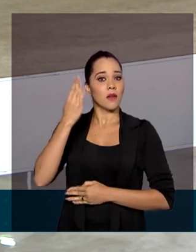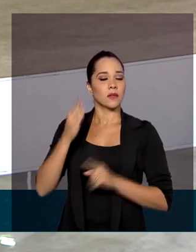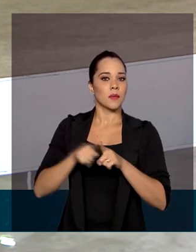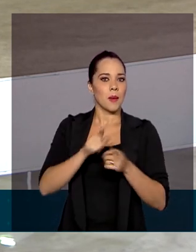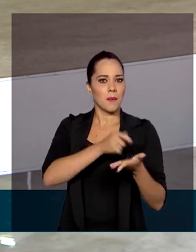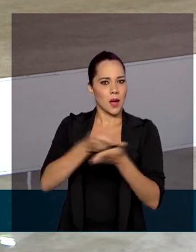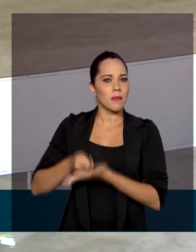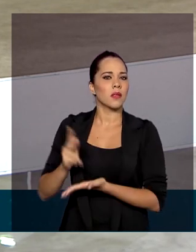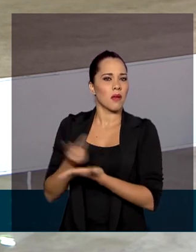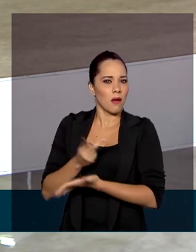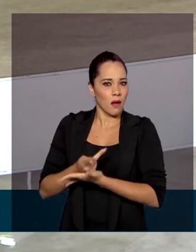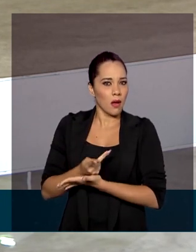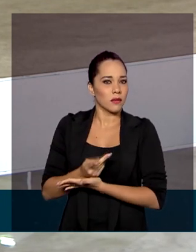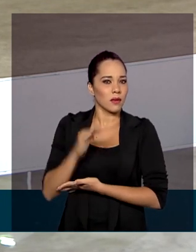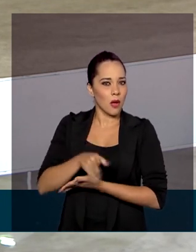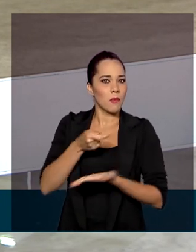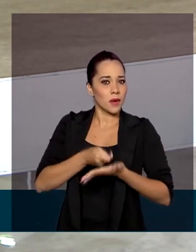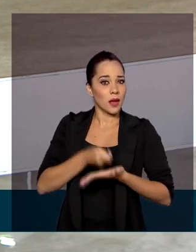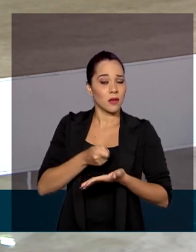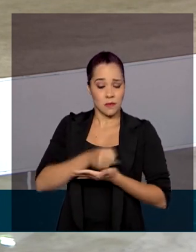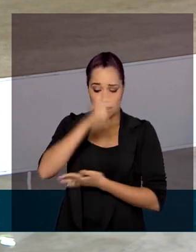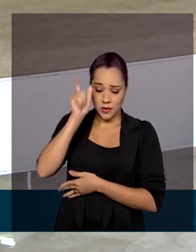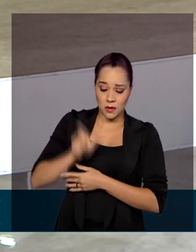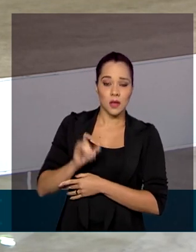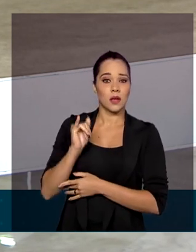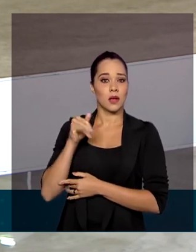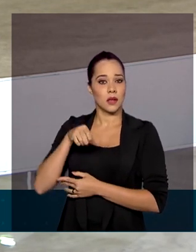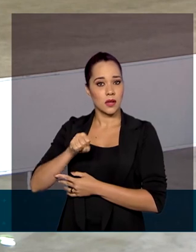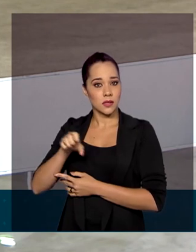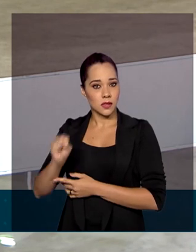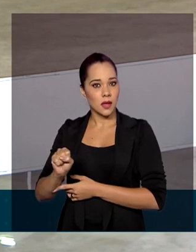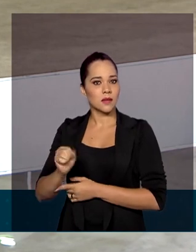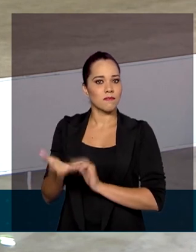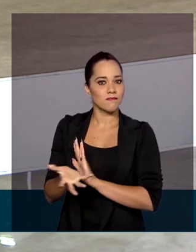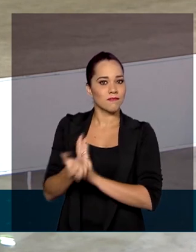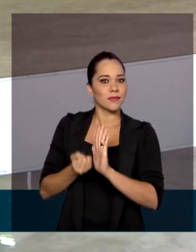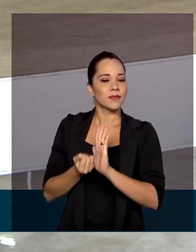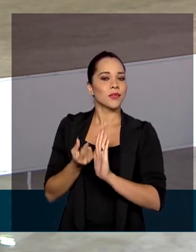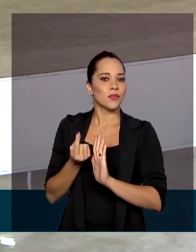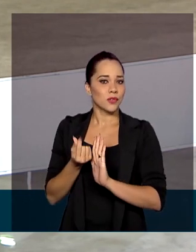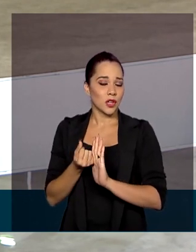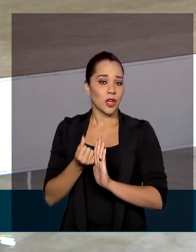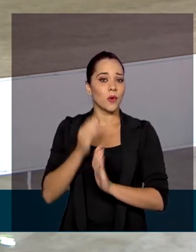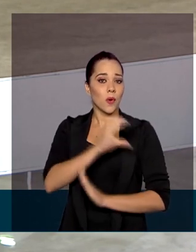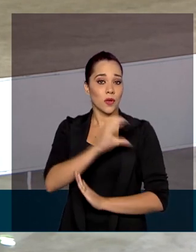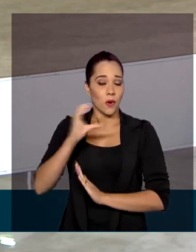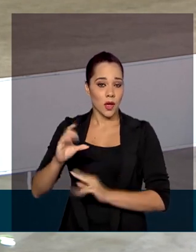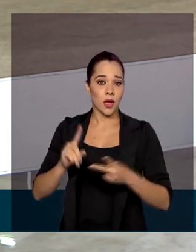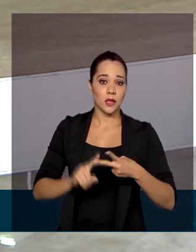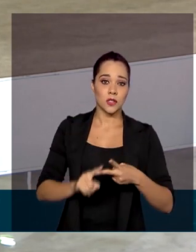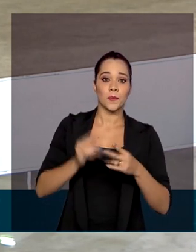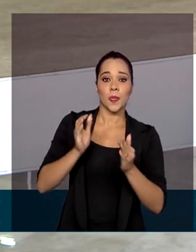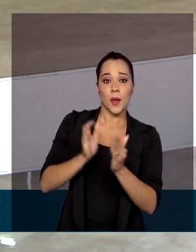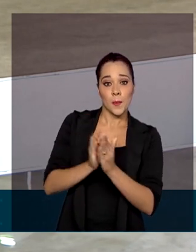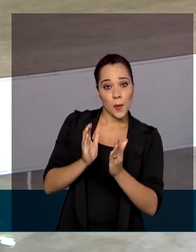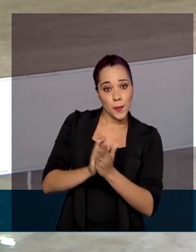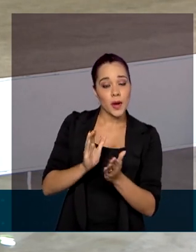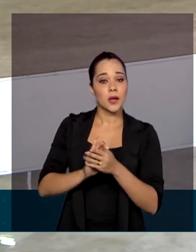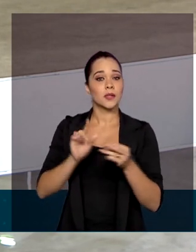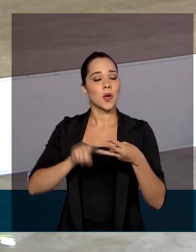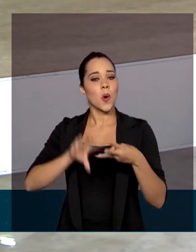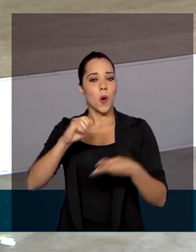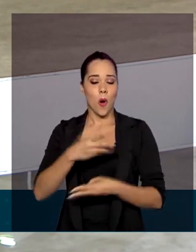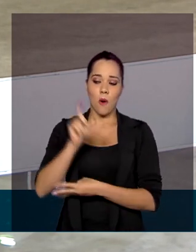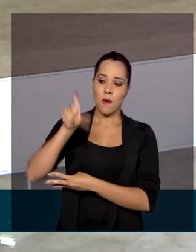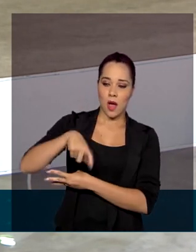pagamentos indevidos e é obrigatória para os segurados do INSS que recebem o benefício por meio de conta corrente, conta poupança